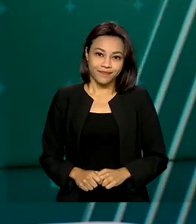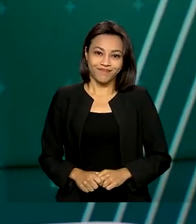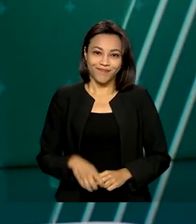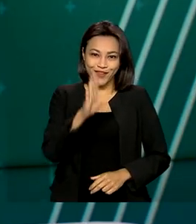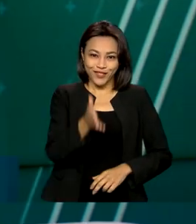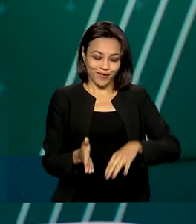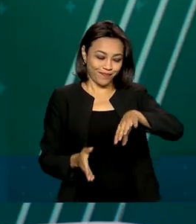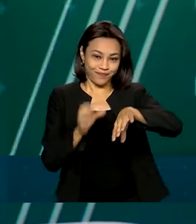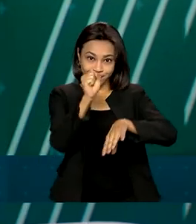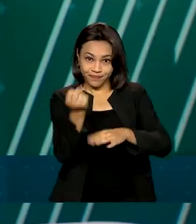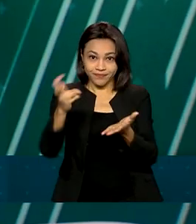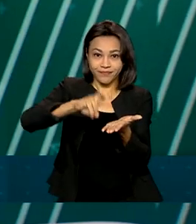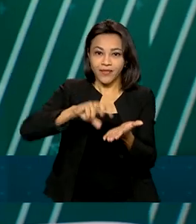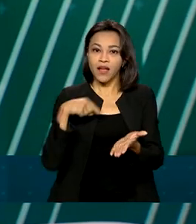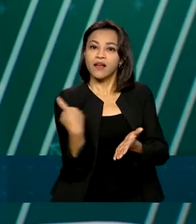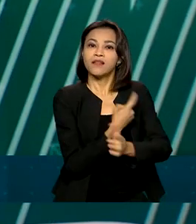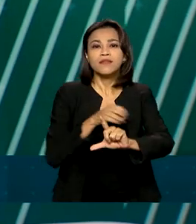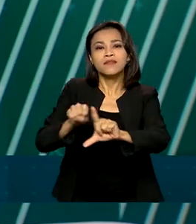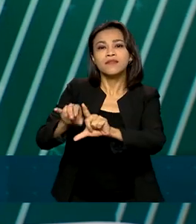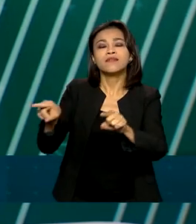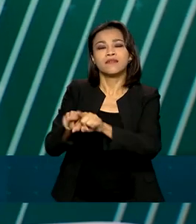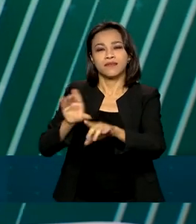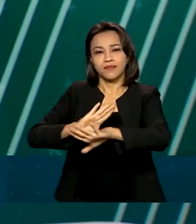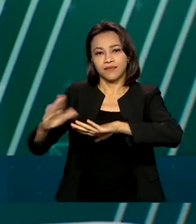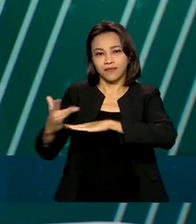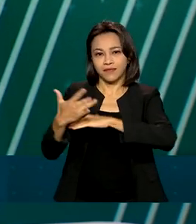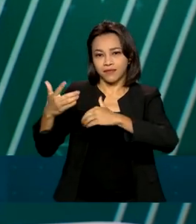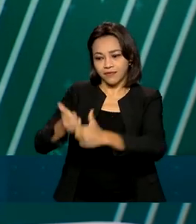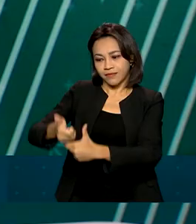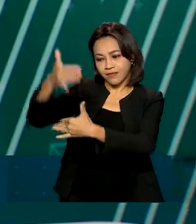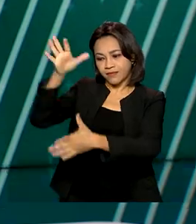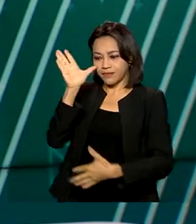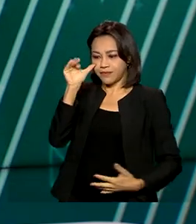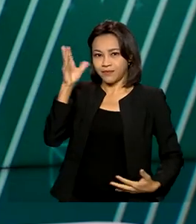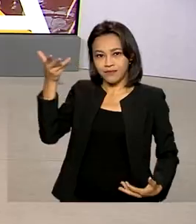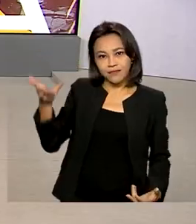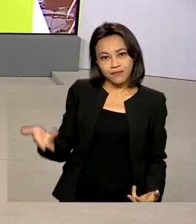Oito horas da manhã, estamos ao vivo também pelas redes sociais.